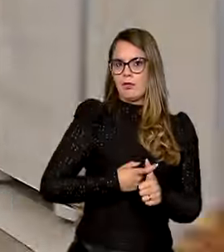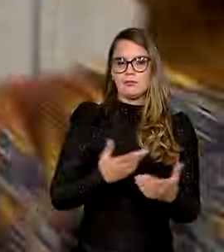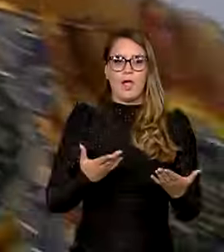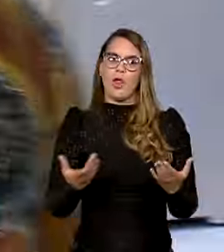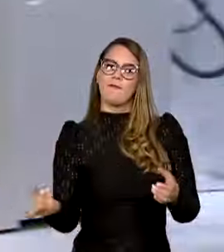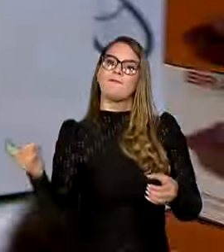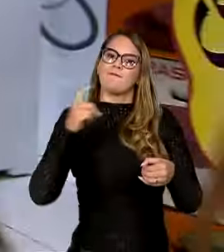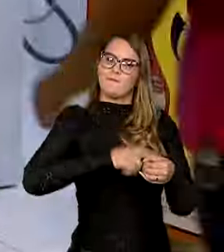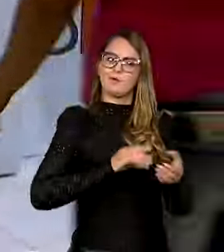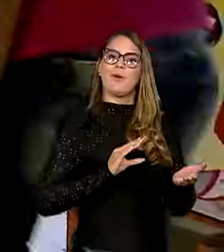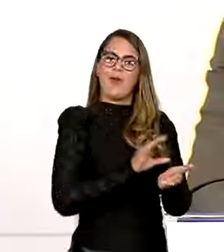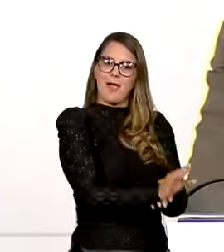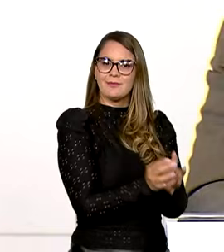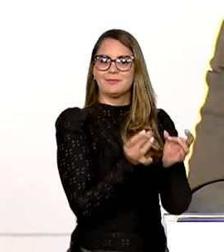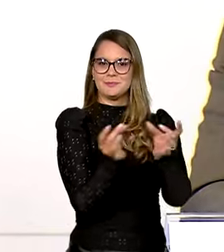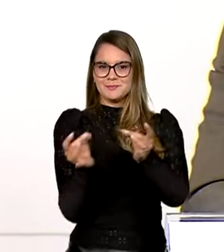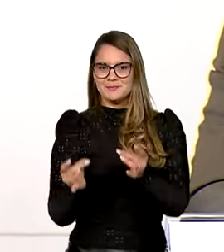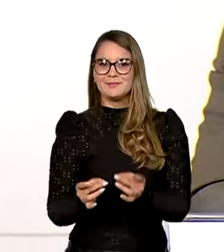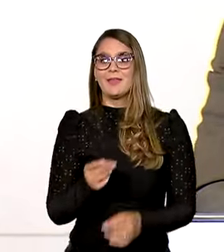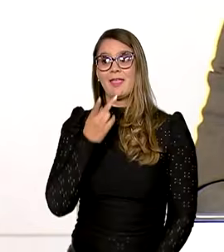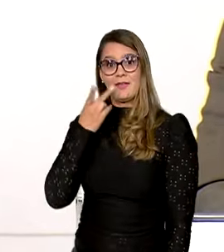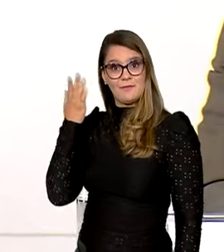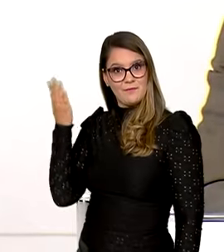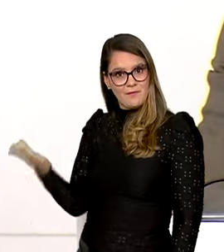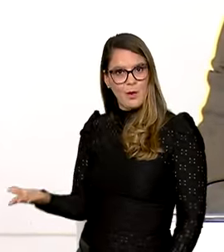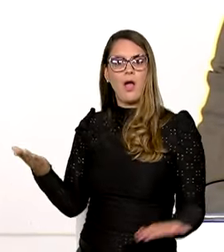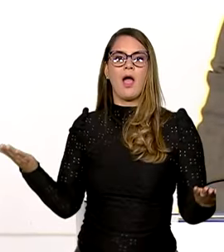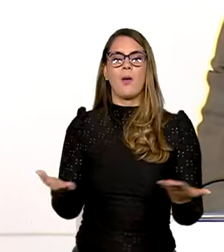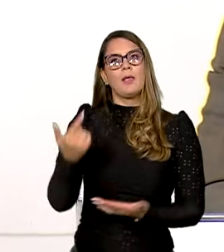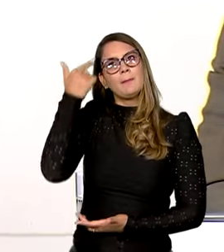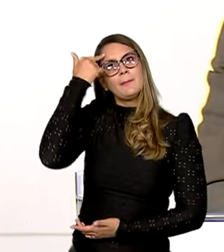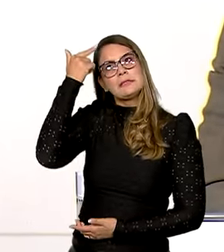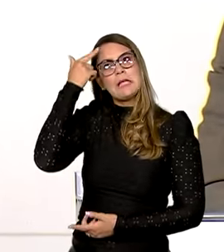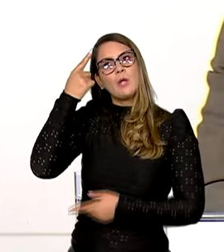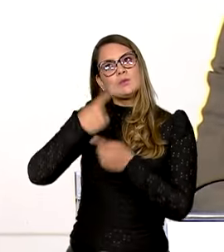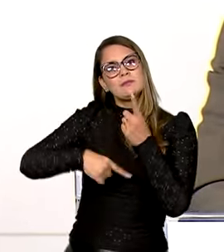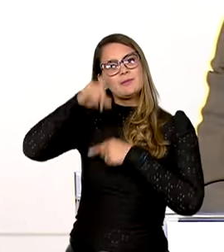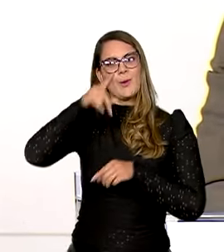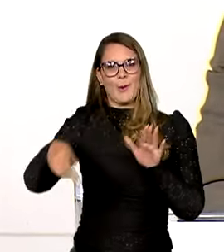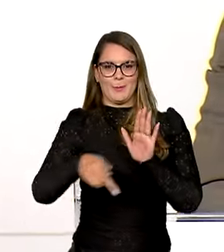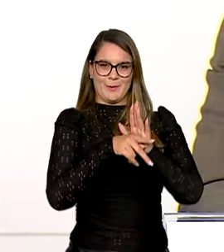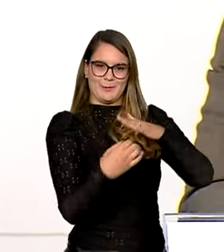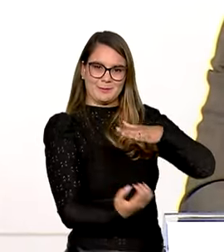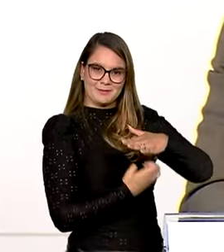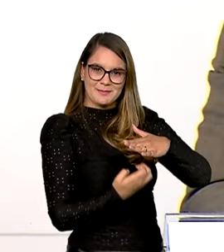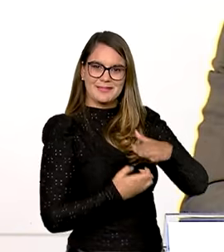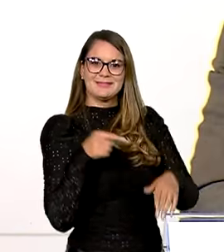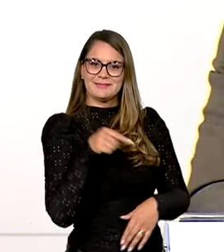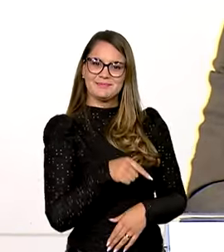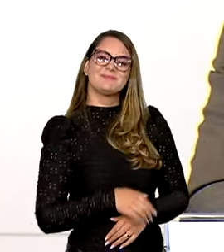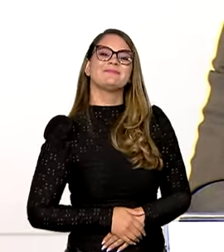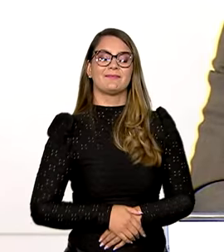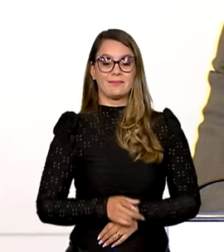voltaram com crédito para o comércio. E, segundo o Alckmin, está sendo pensado um Desenrola para as empresas. Aliás, uma